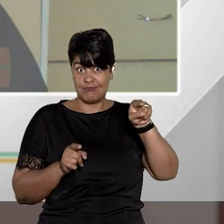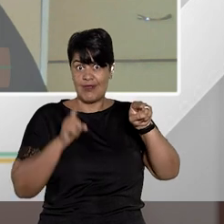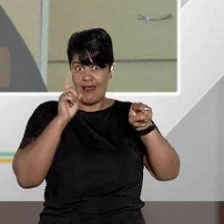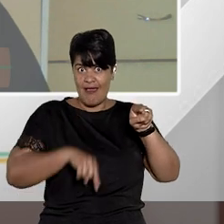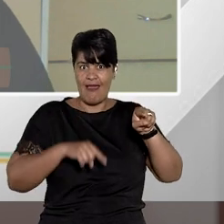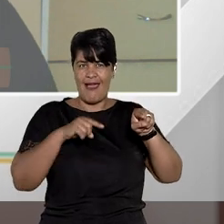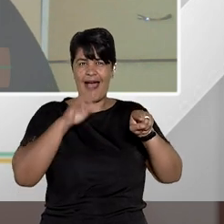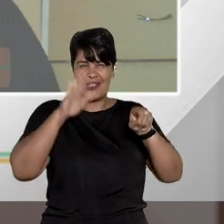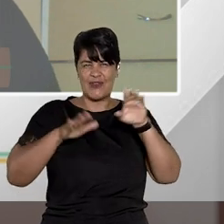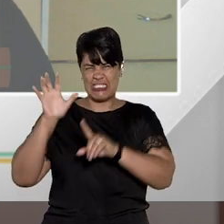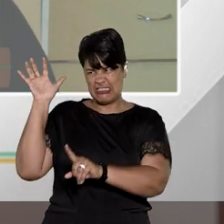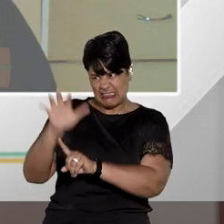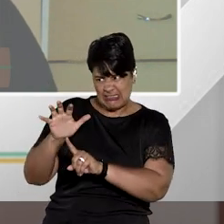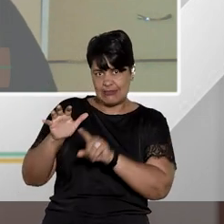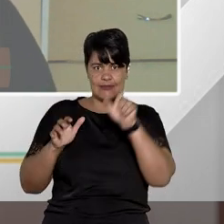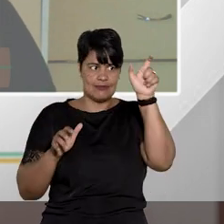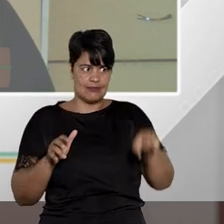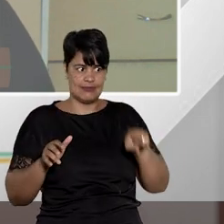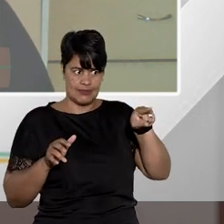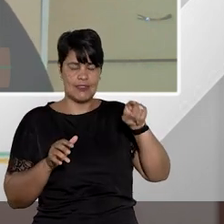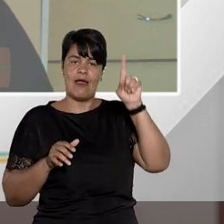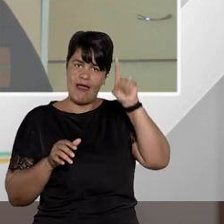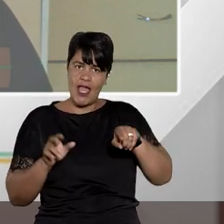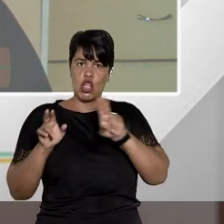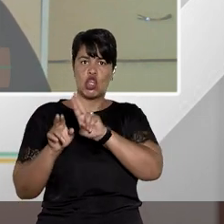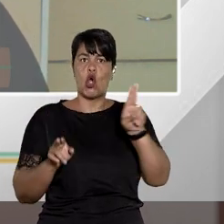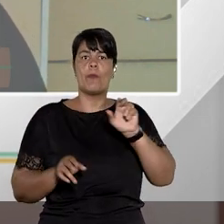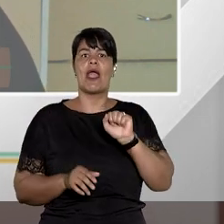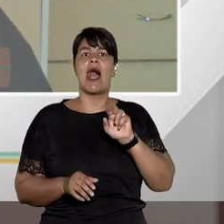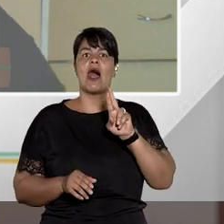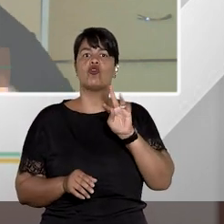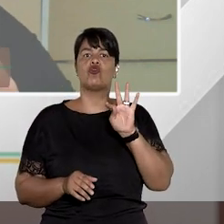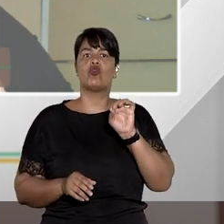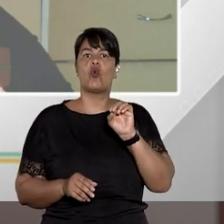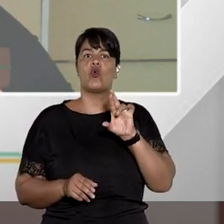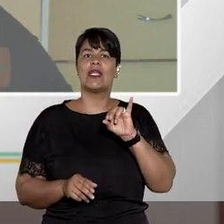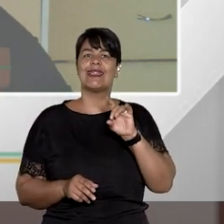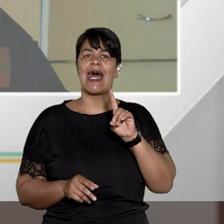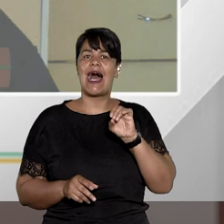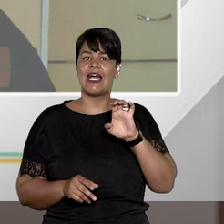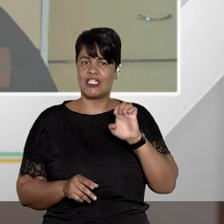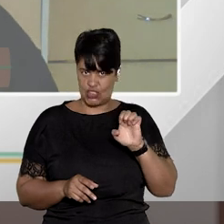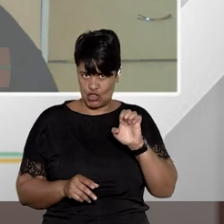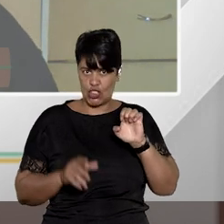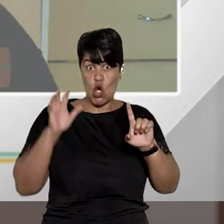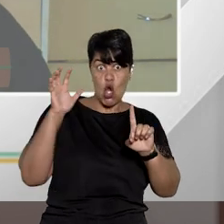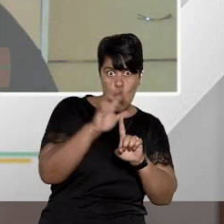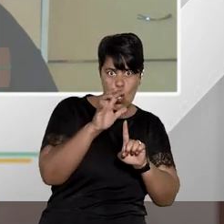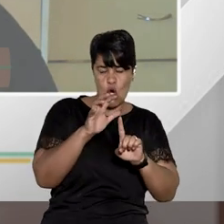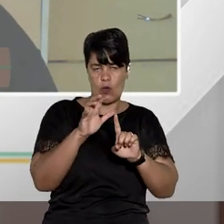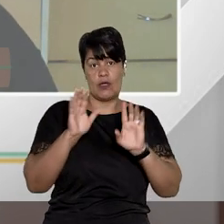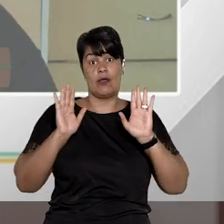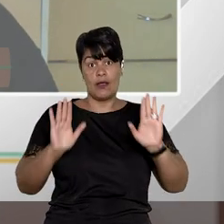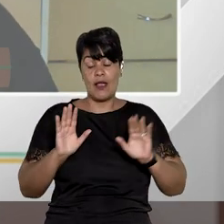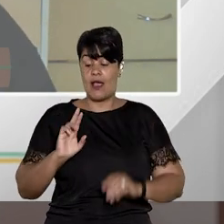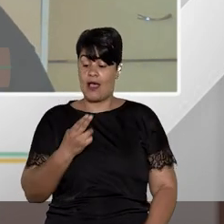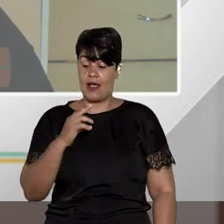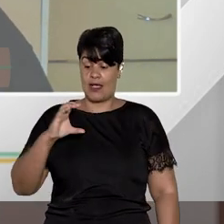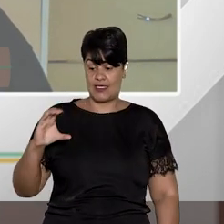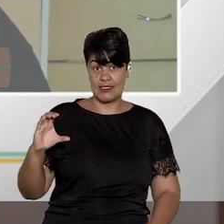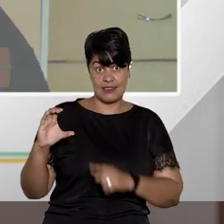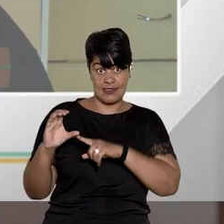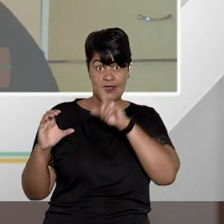por essa coação é chamada de autoridade coatora. Então, o habeas corpus ele é direcionado